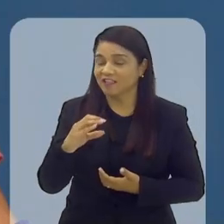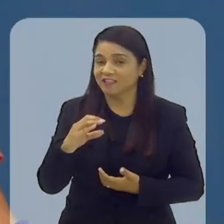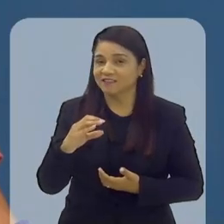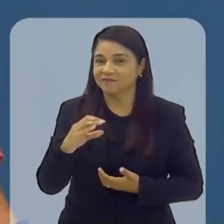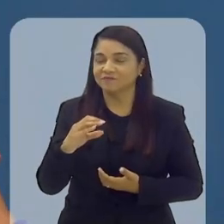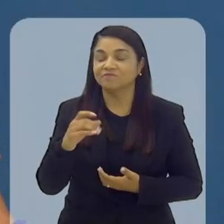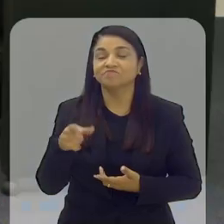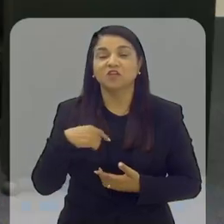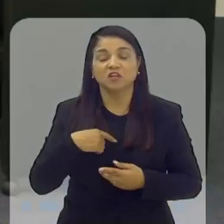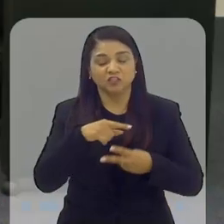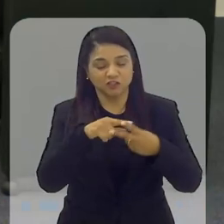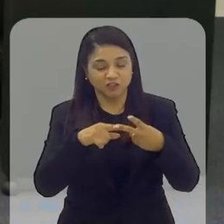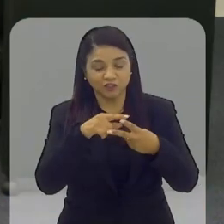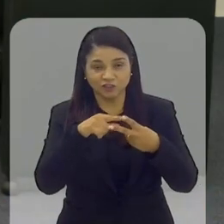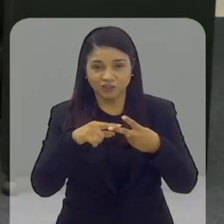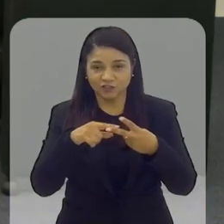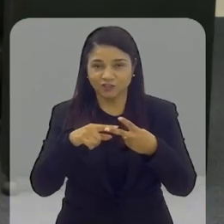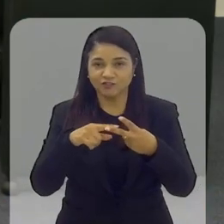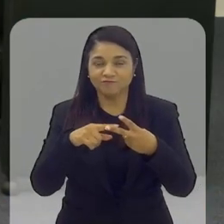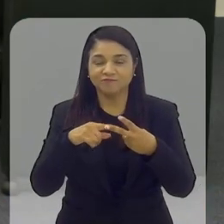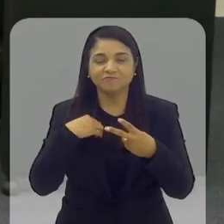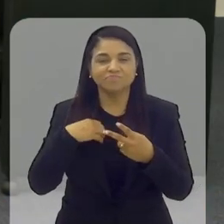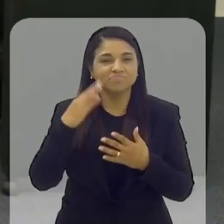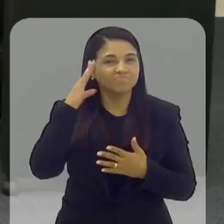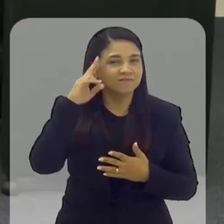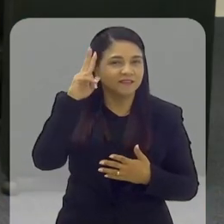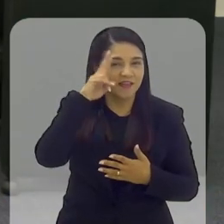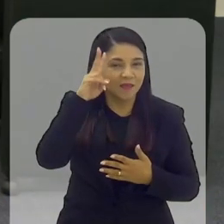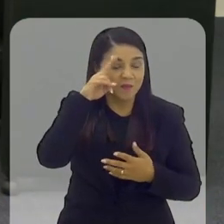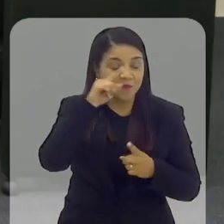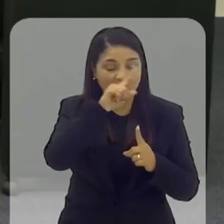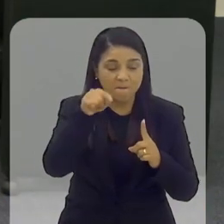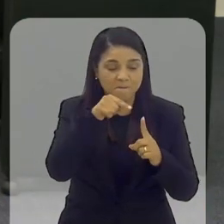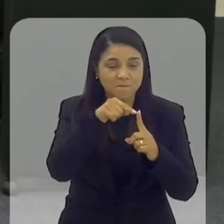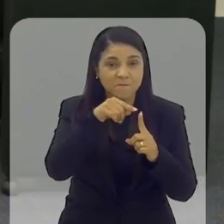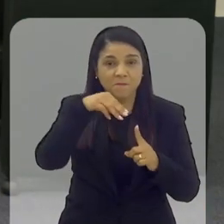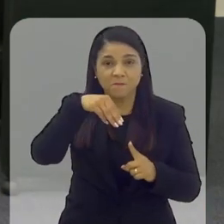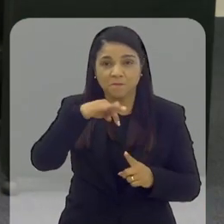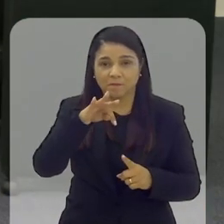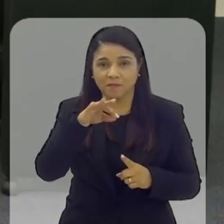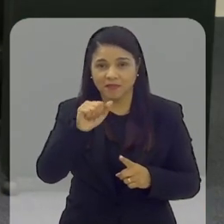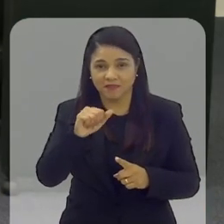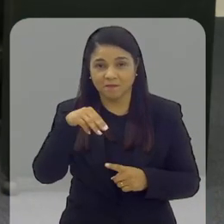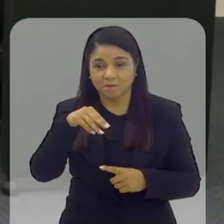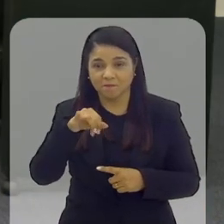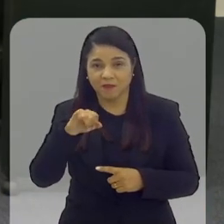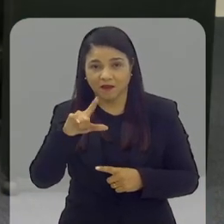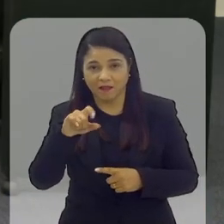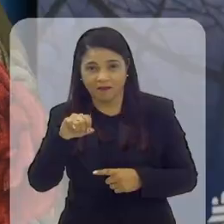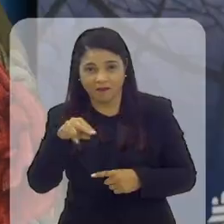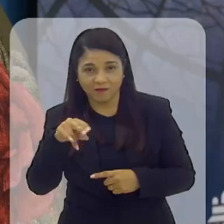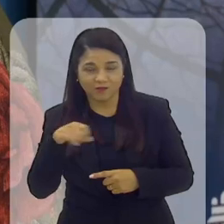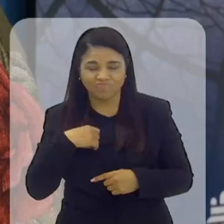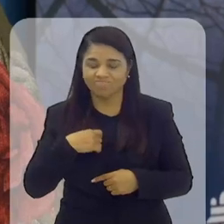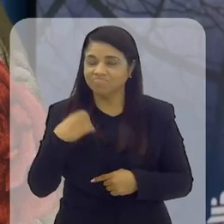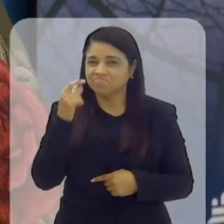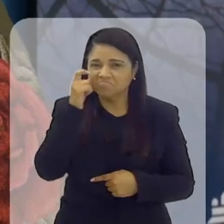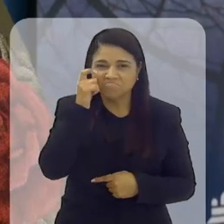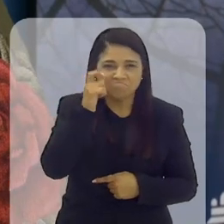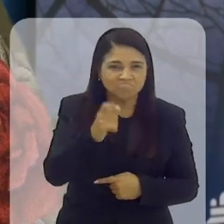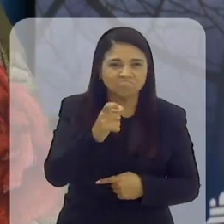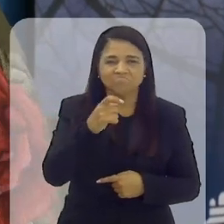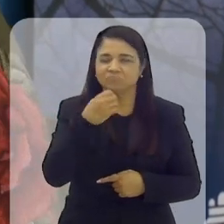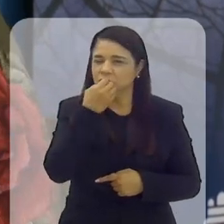As minhas duas memórias mais incríveis são o Metas do Milênio. Esse projeto foi grandioso e foi